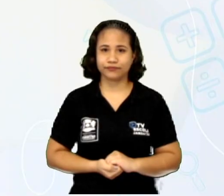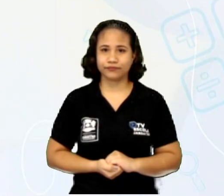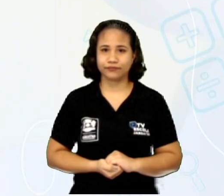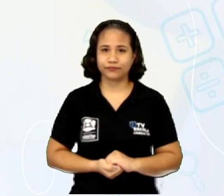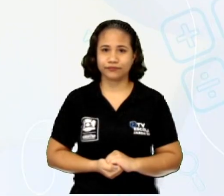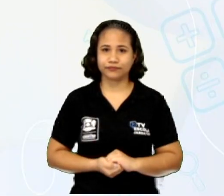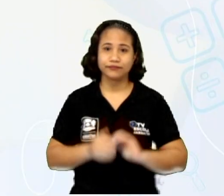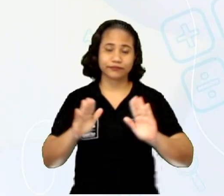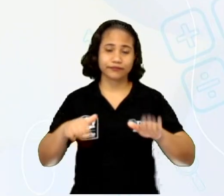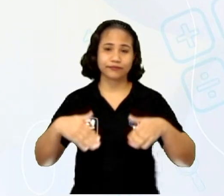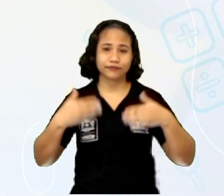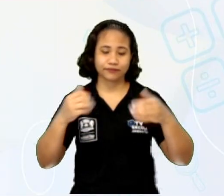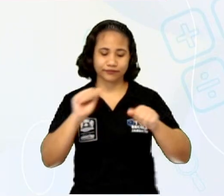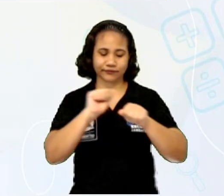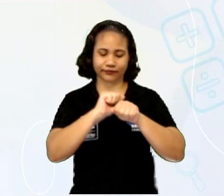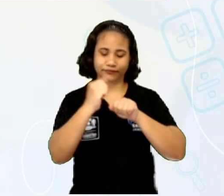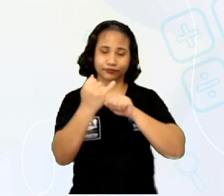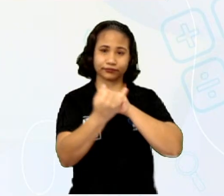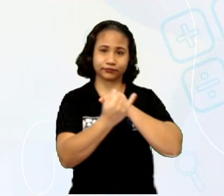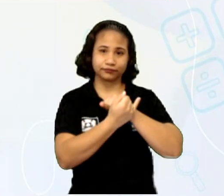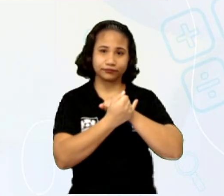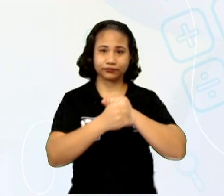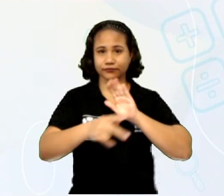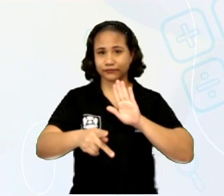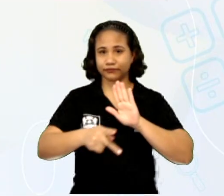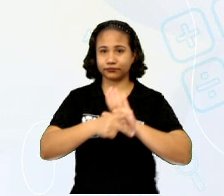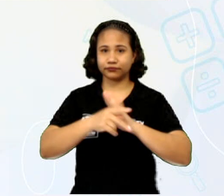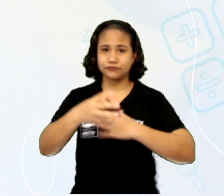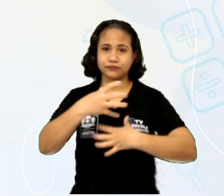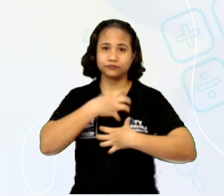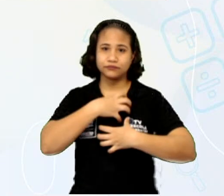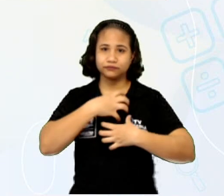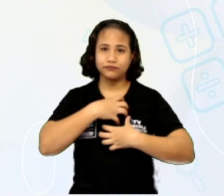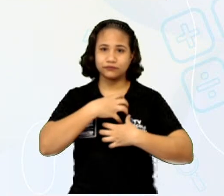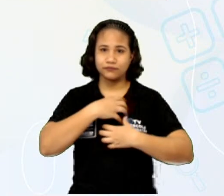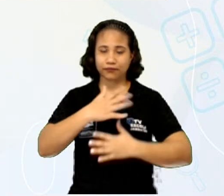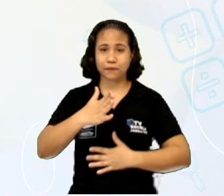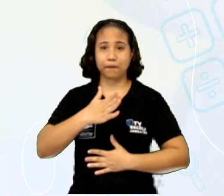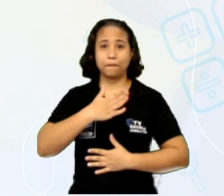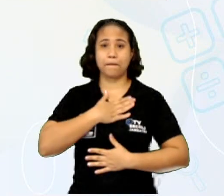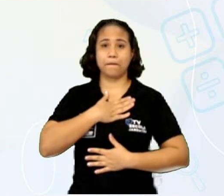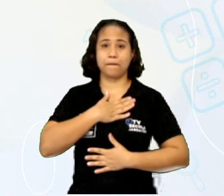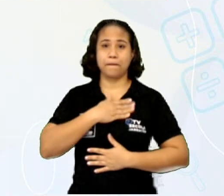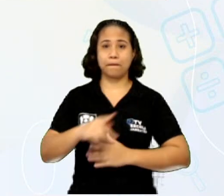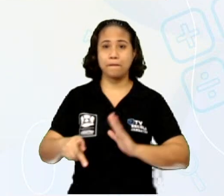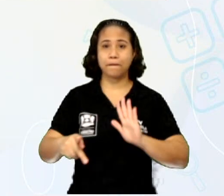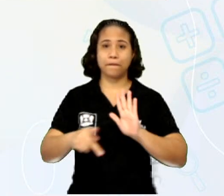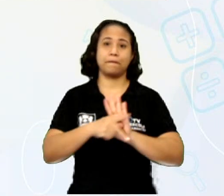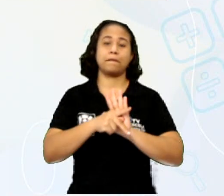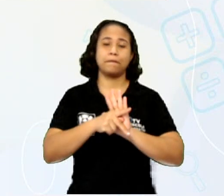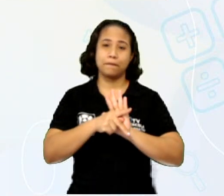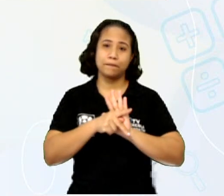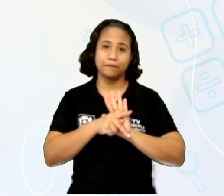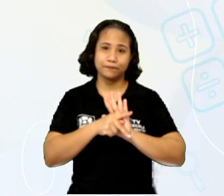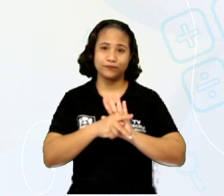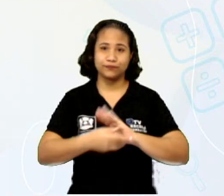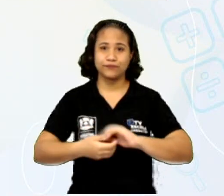Então, os adjetivos possessivos têm um sentido de posse, propriedade ou de